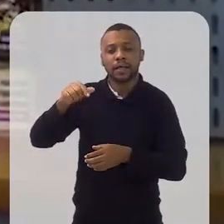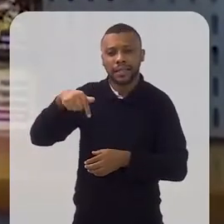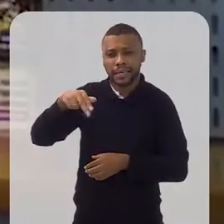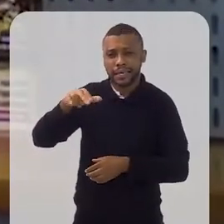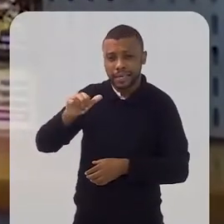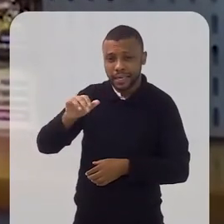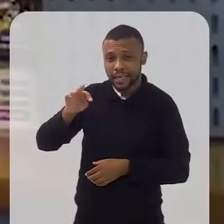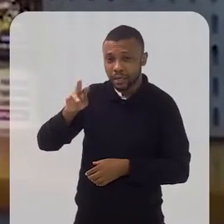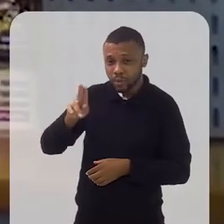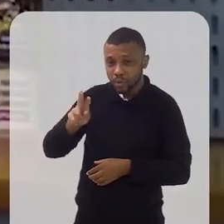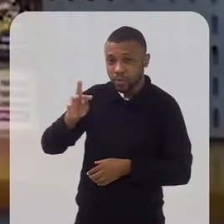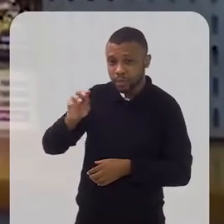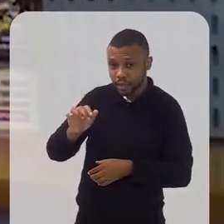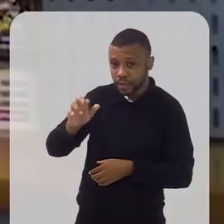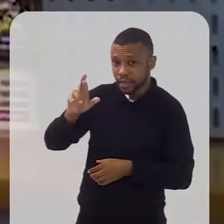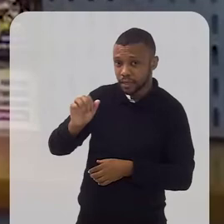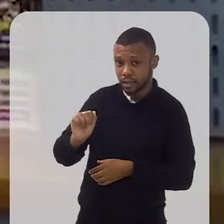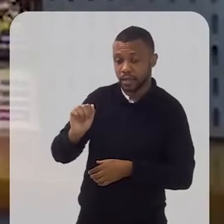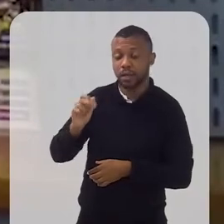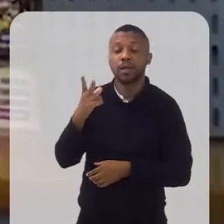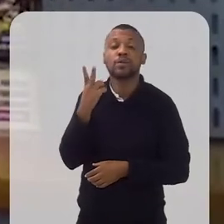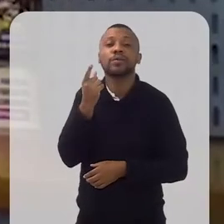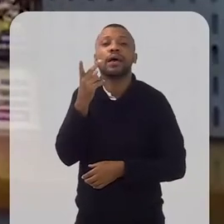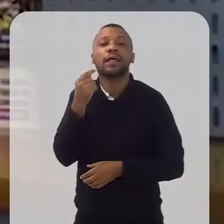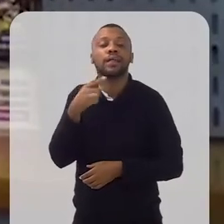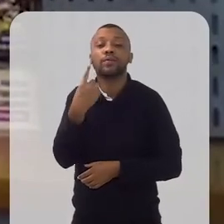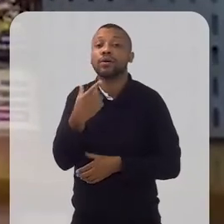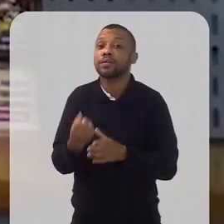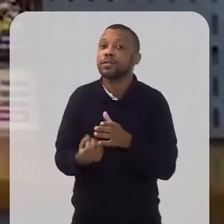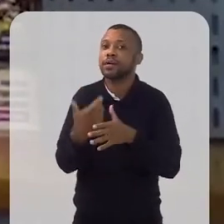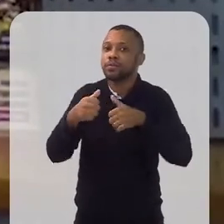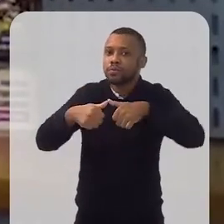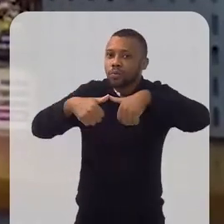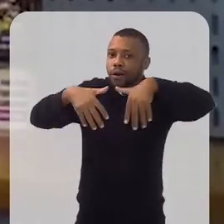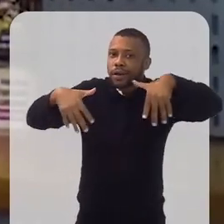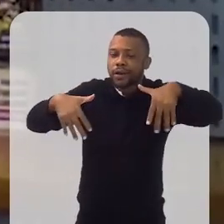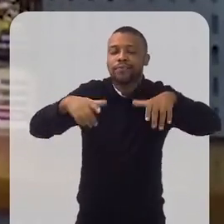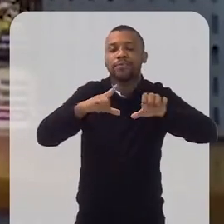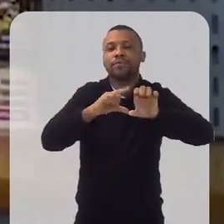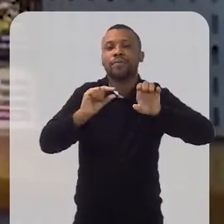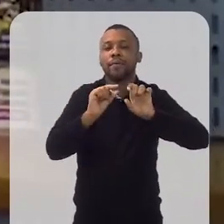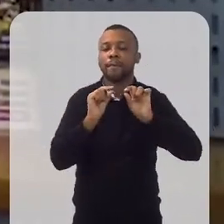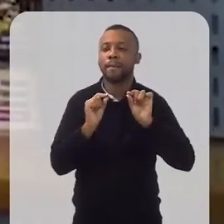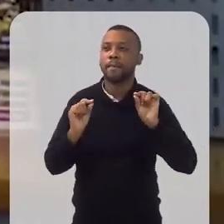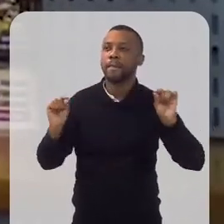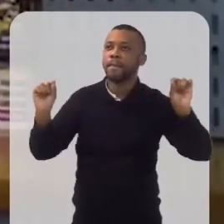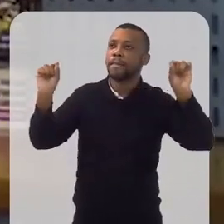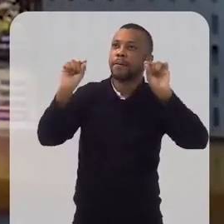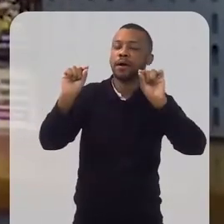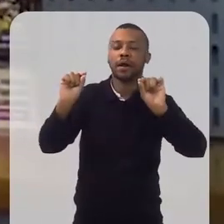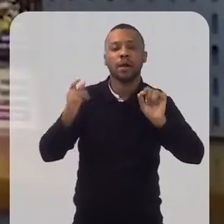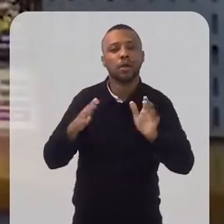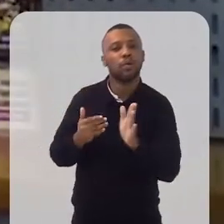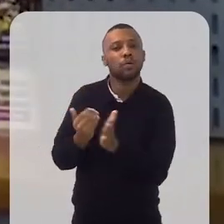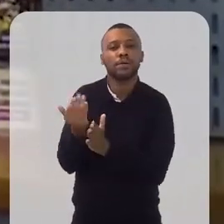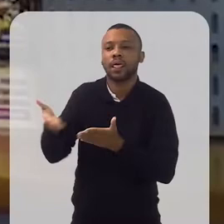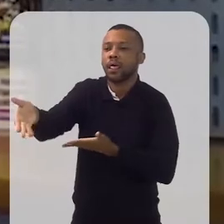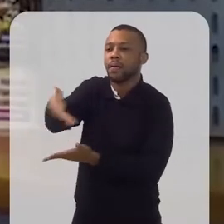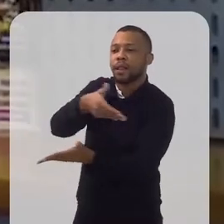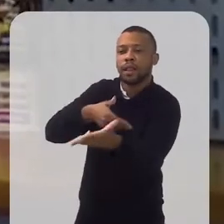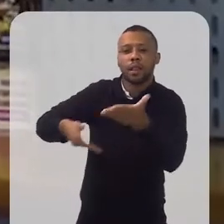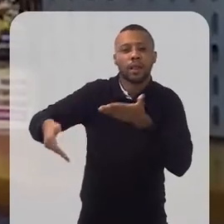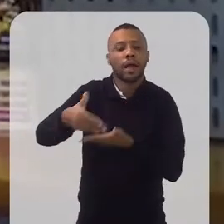das aulas online, dos encontros, a gente fez algumas redes de empreendedores que os Ceres atuam em outros estados, e começaram a trocar receitas,